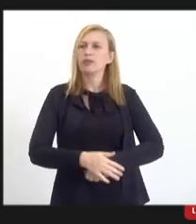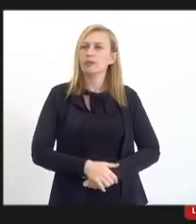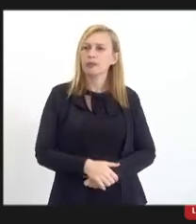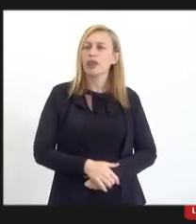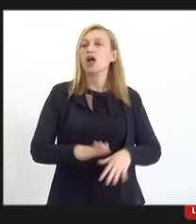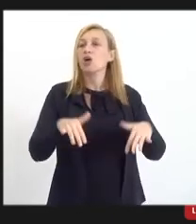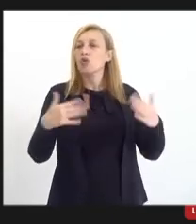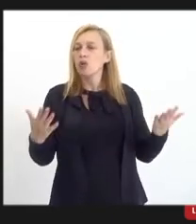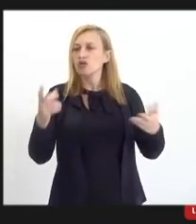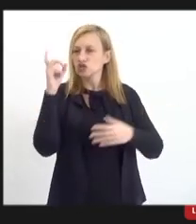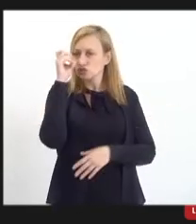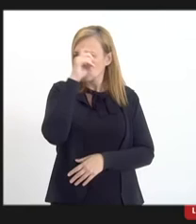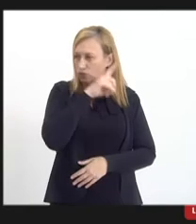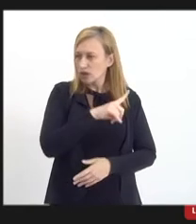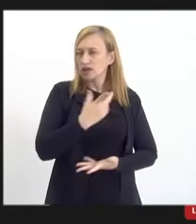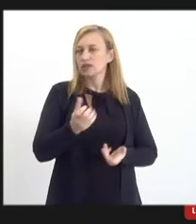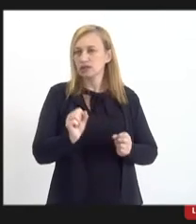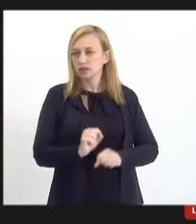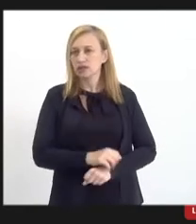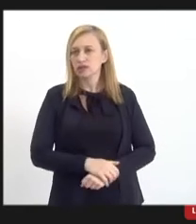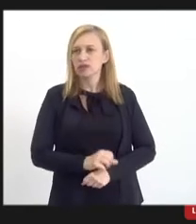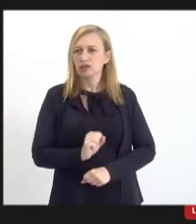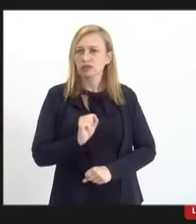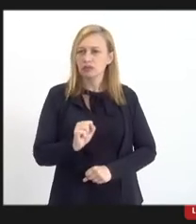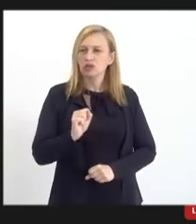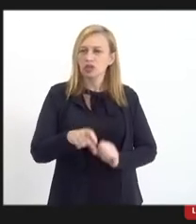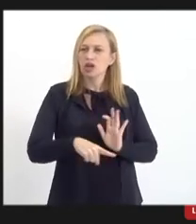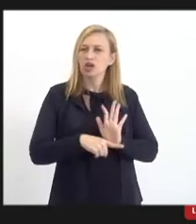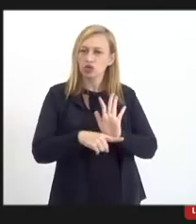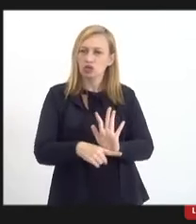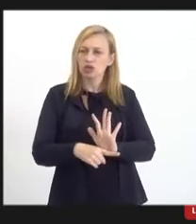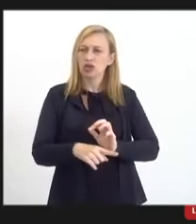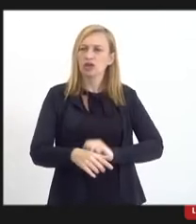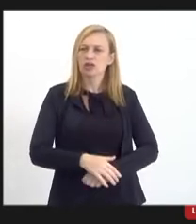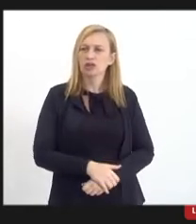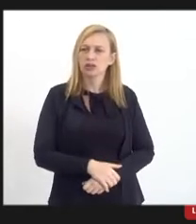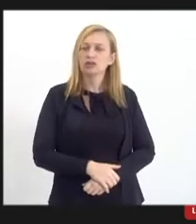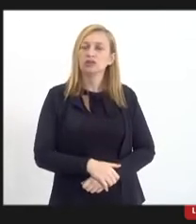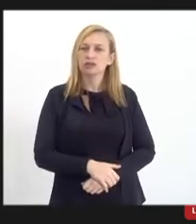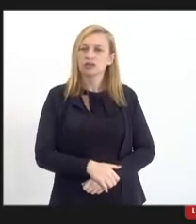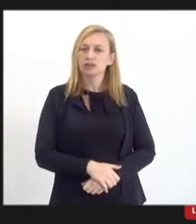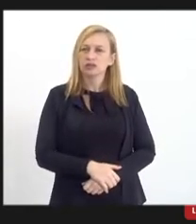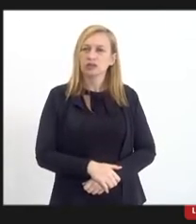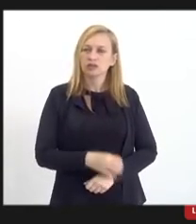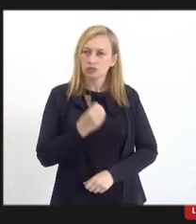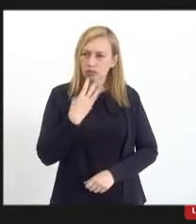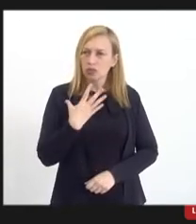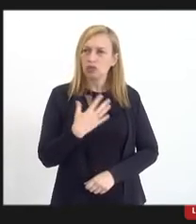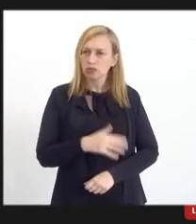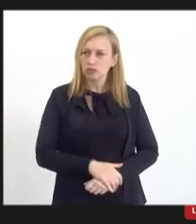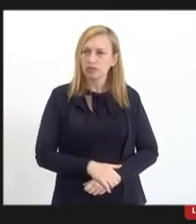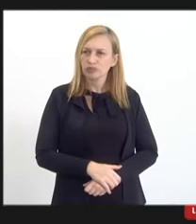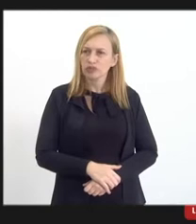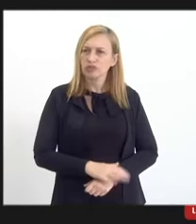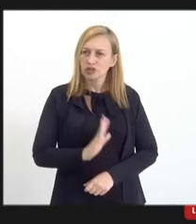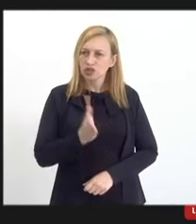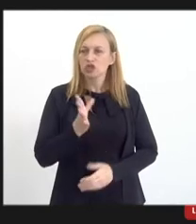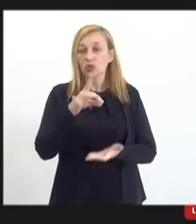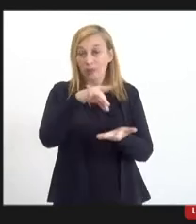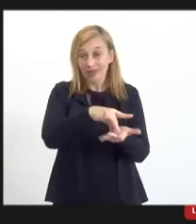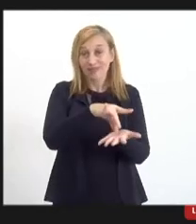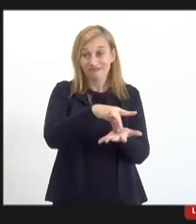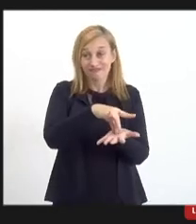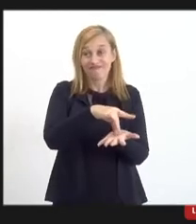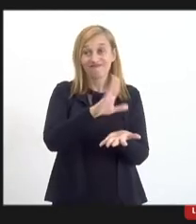quais são as dificuldades, então vai poder estar contribuindo bastante porque já é um cenário que já está